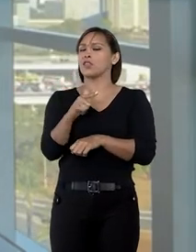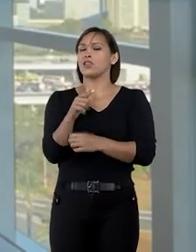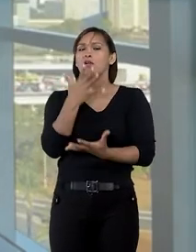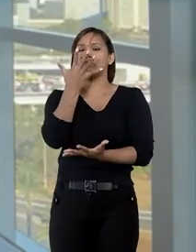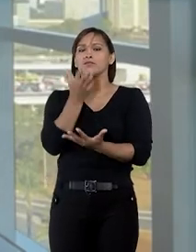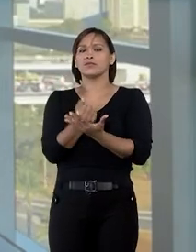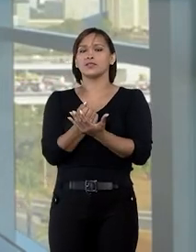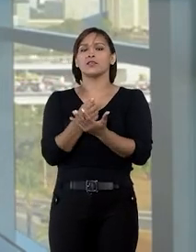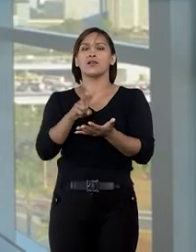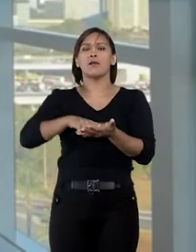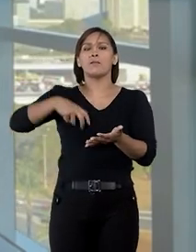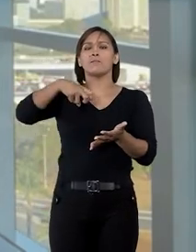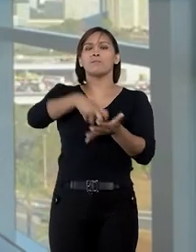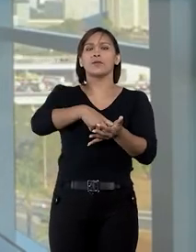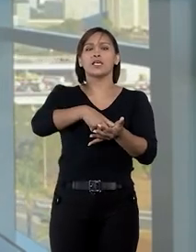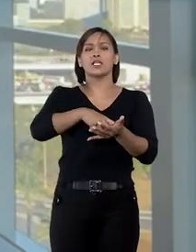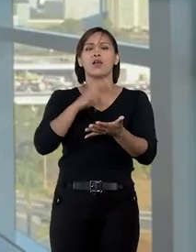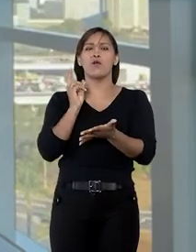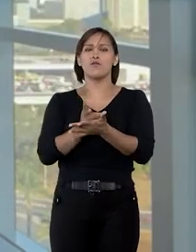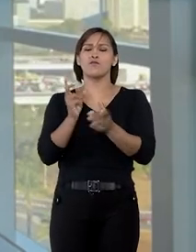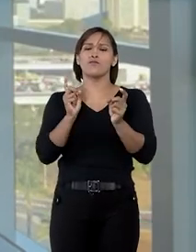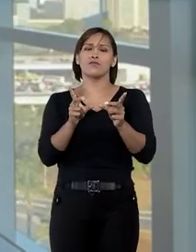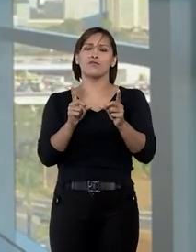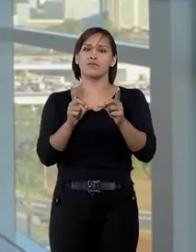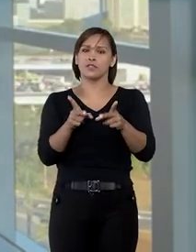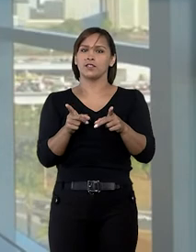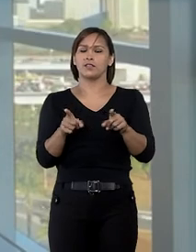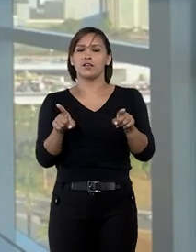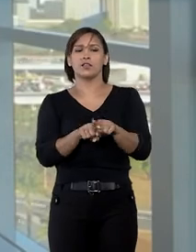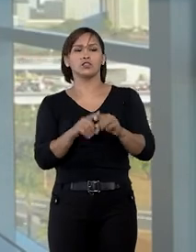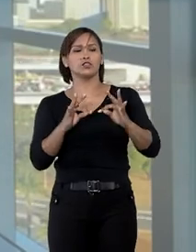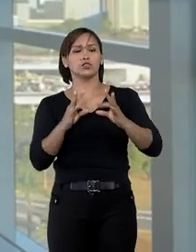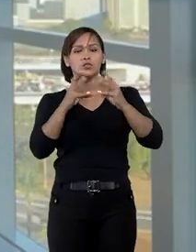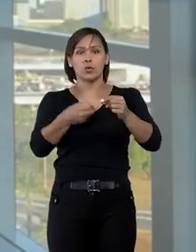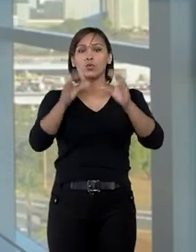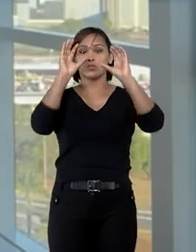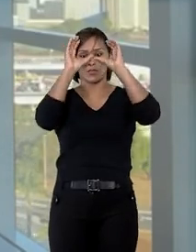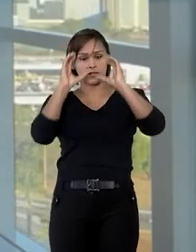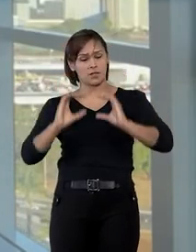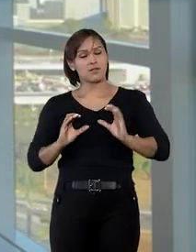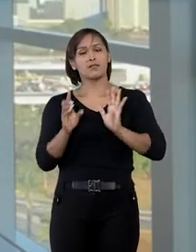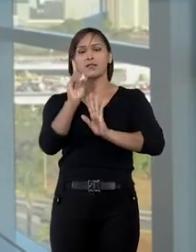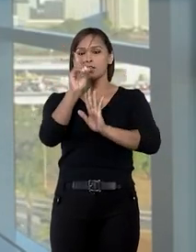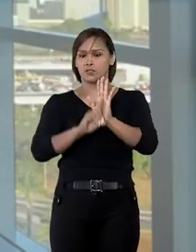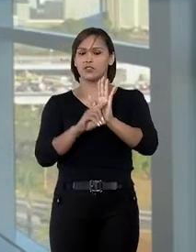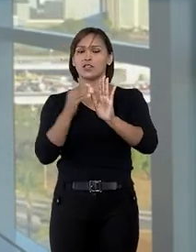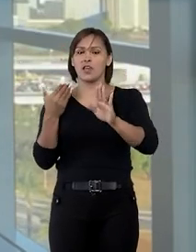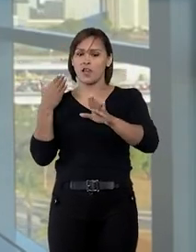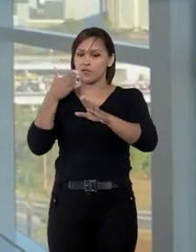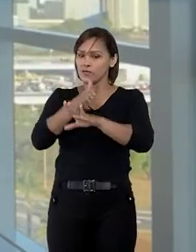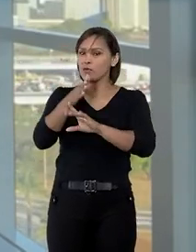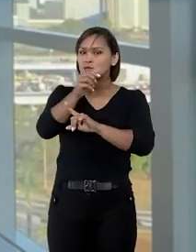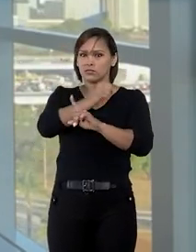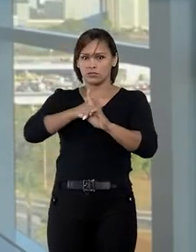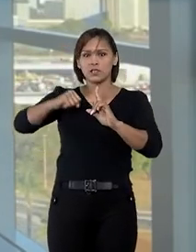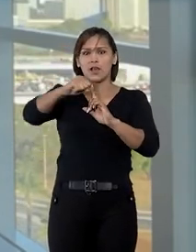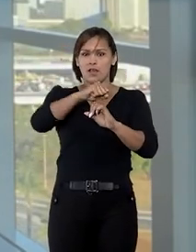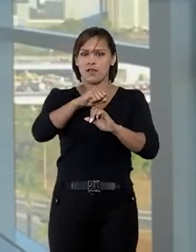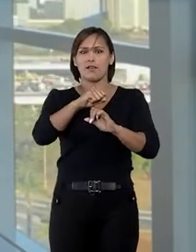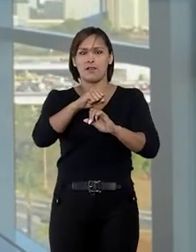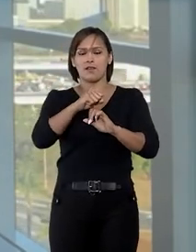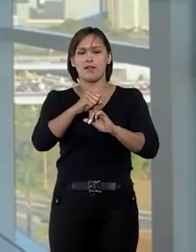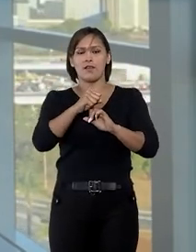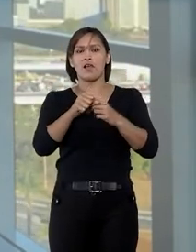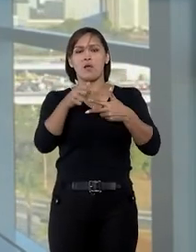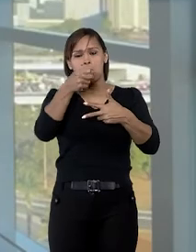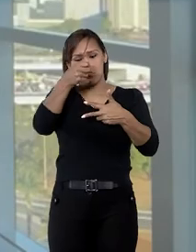admite penas de caráter perpétuo. Ou seja, todo cidadão tem direito a se reabilitar perante